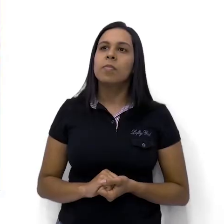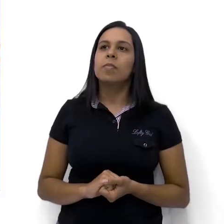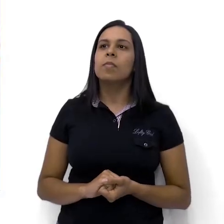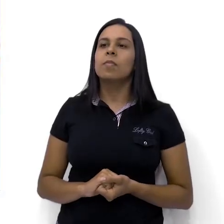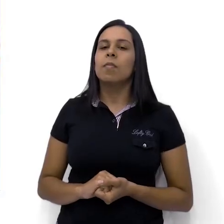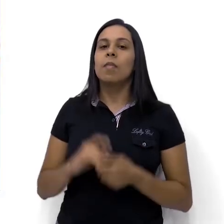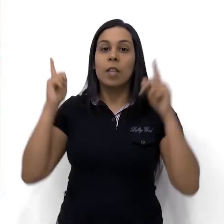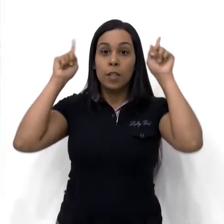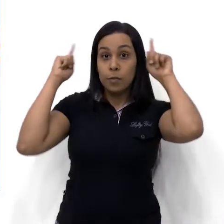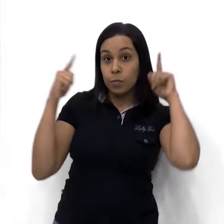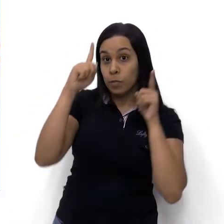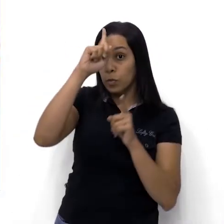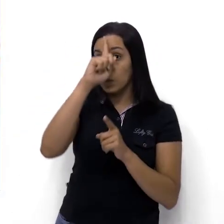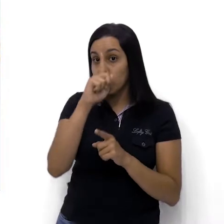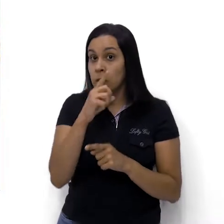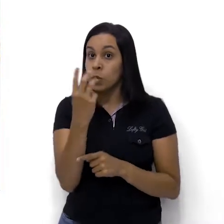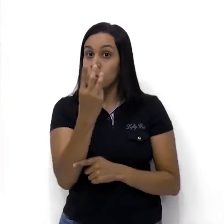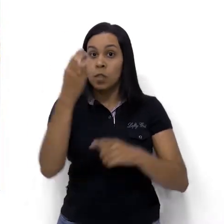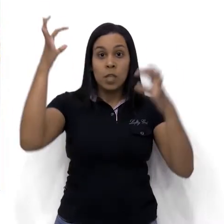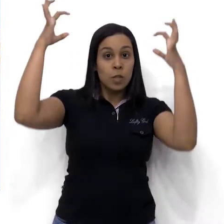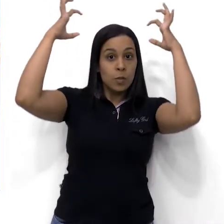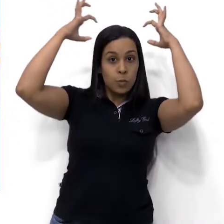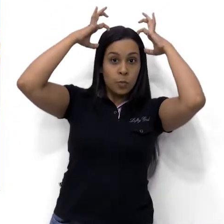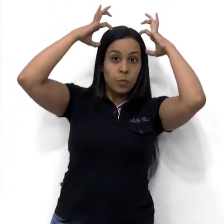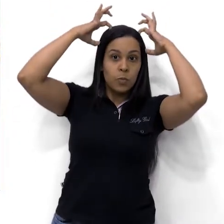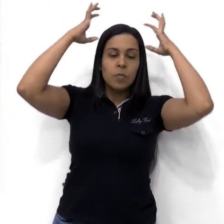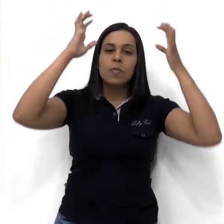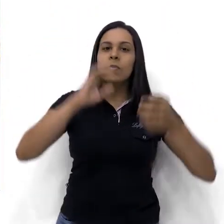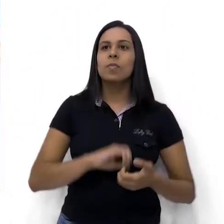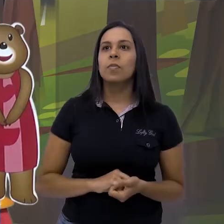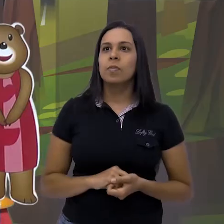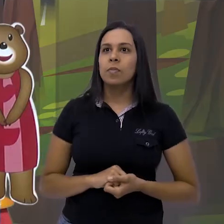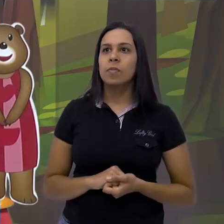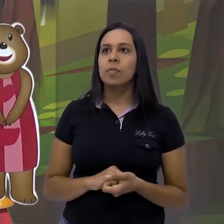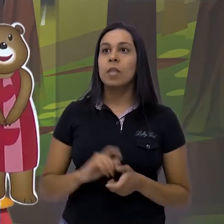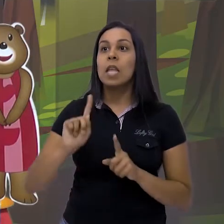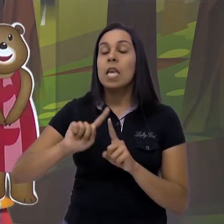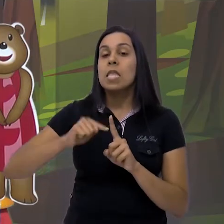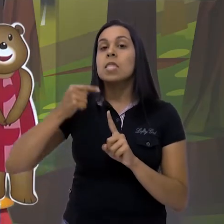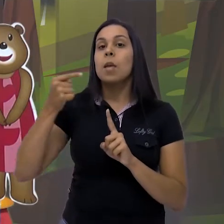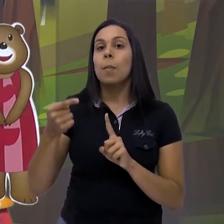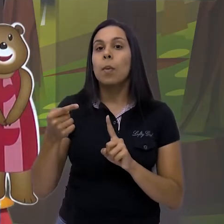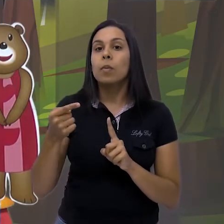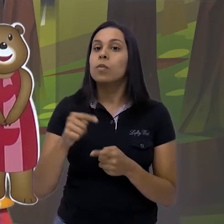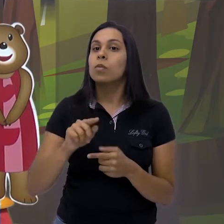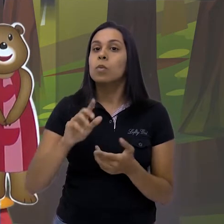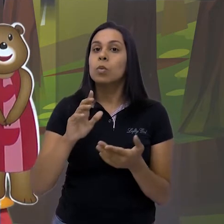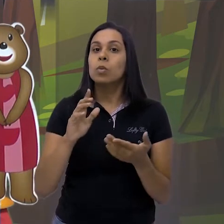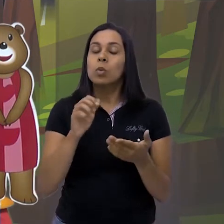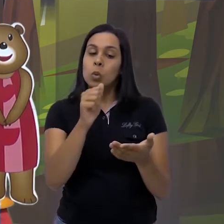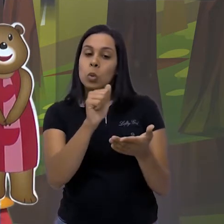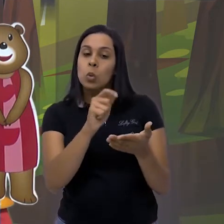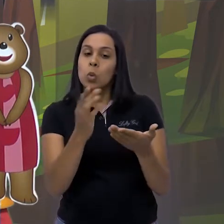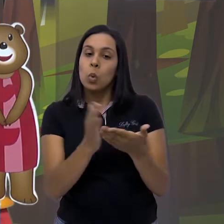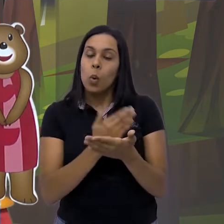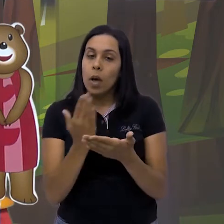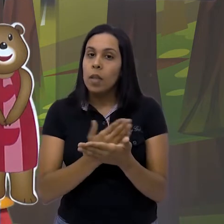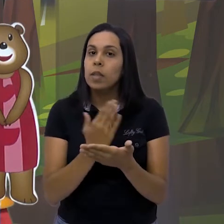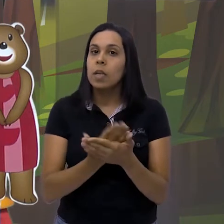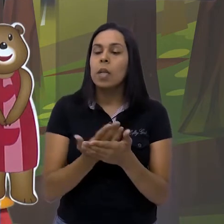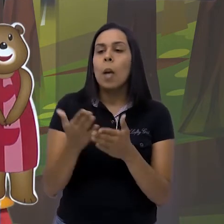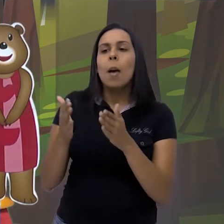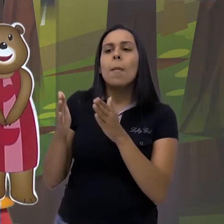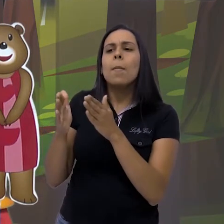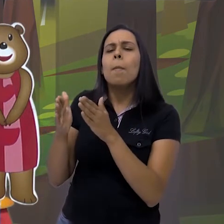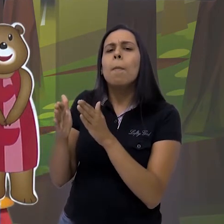Castinhos Dourados e os Três Ursos. Depois, aí no caderno de vocês, vocês vão pedir para